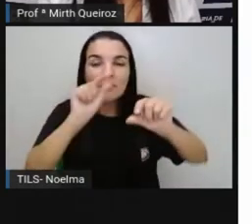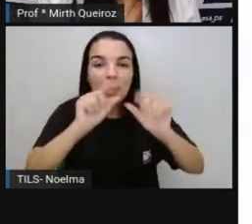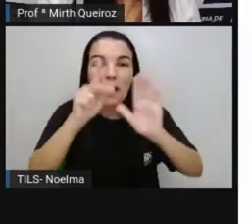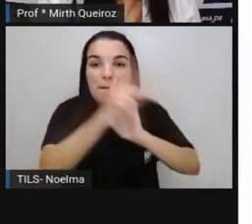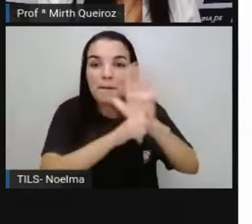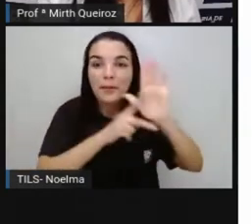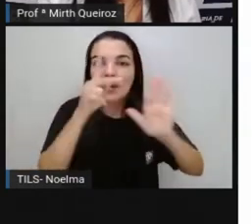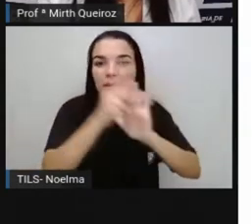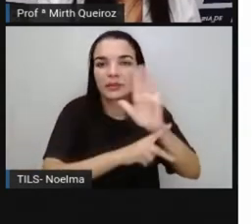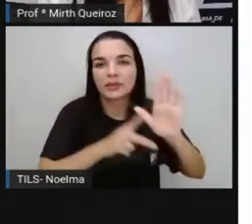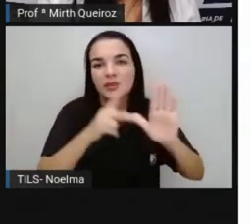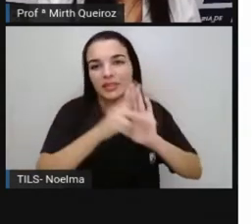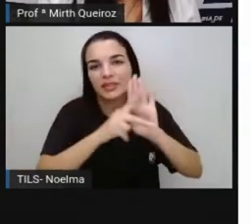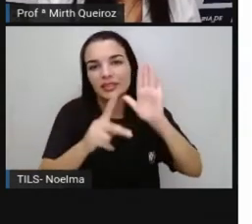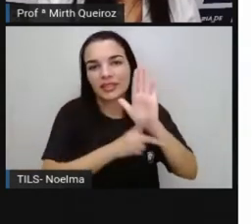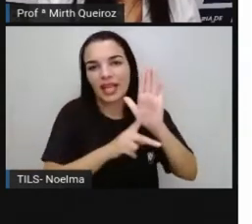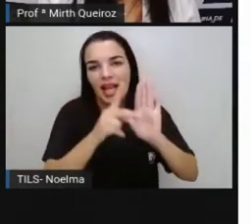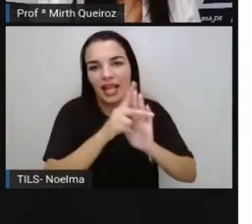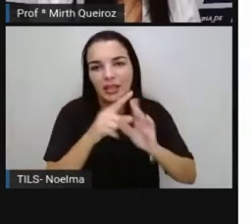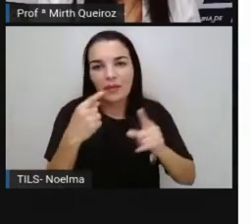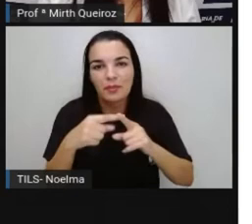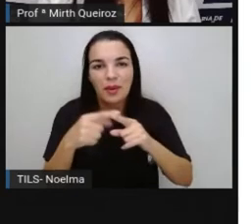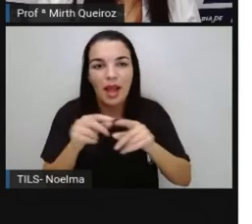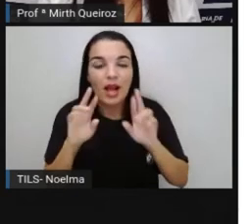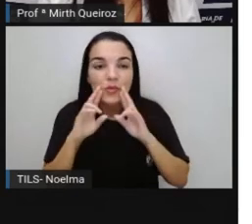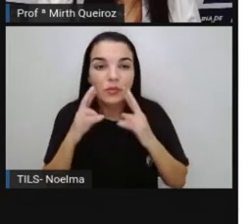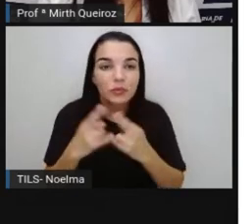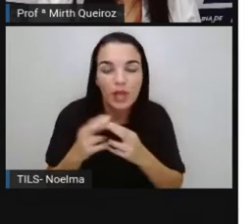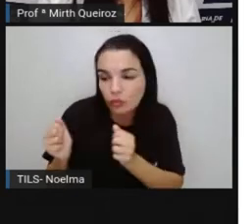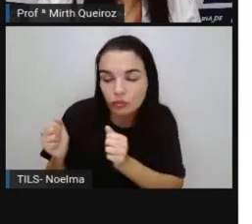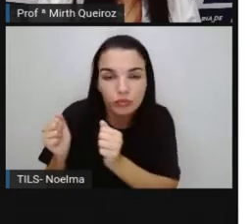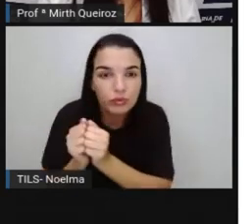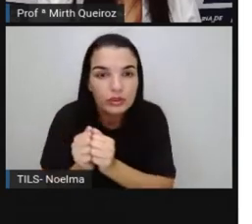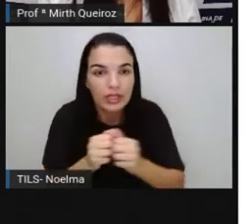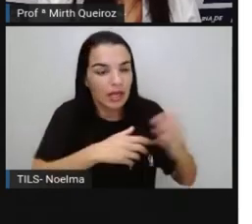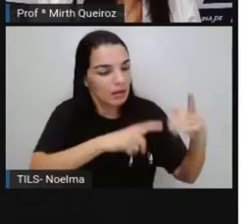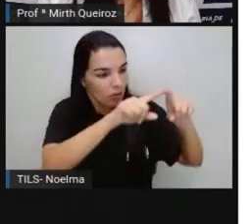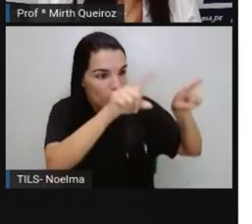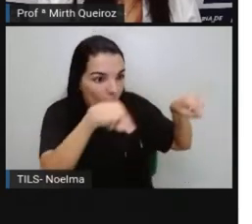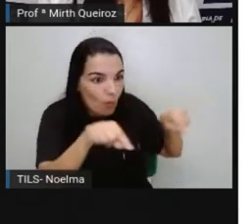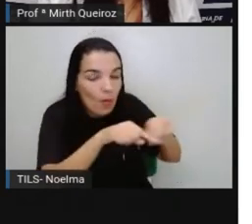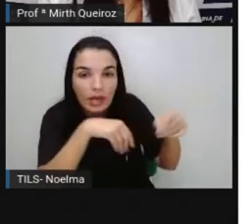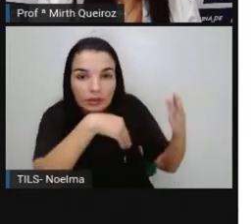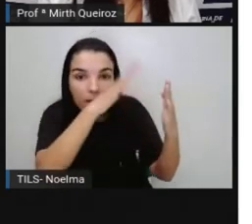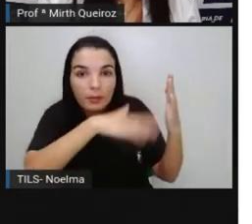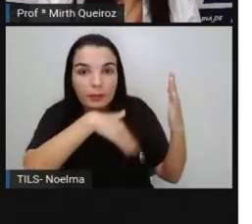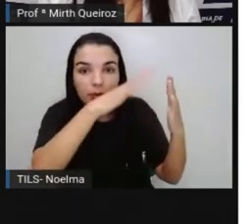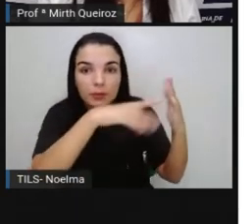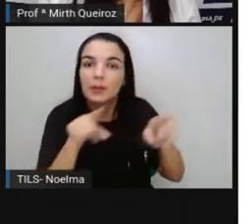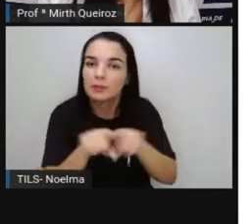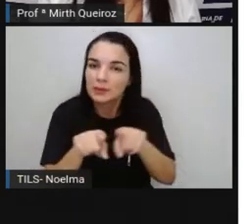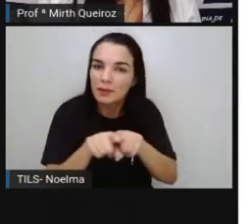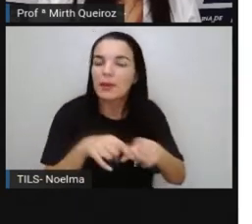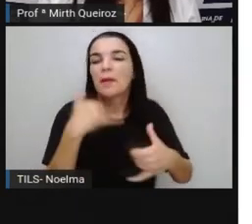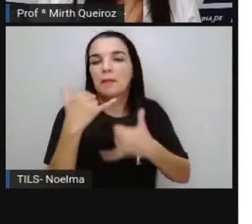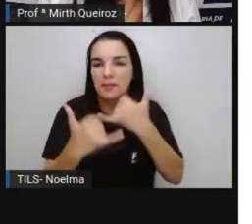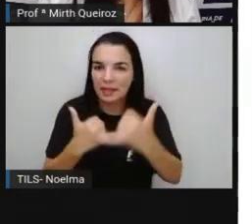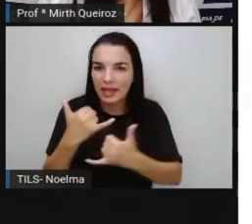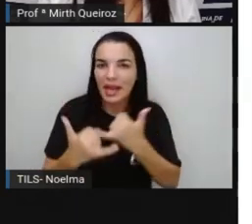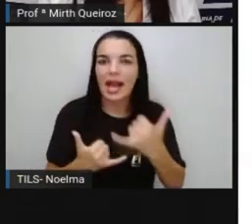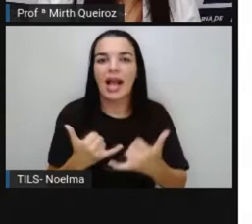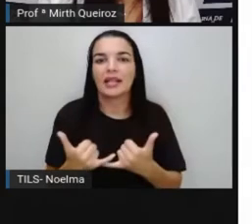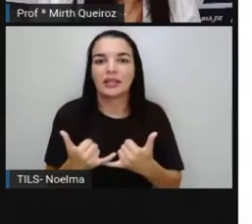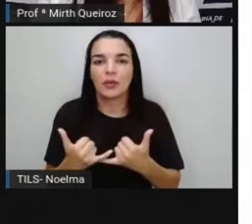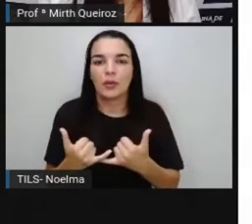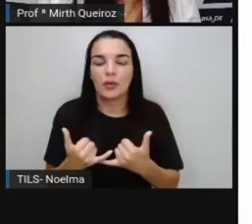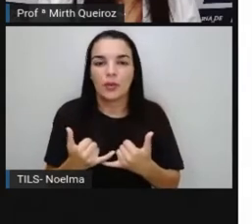pois passou a reunir em suas exposições não só os quadros, mas os brinquedos retratados, oficinas